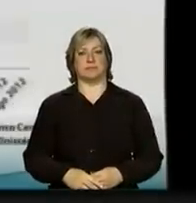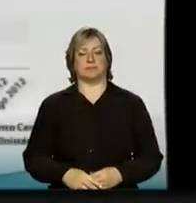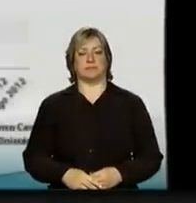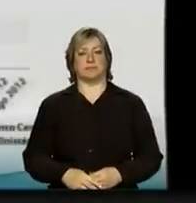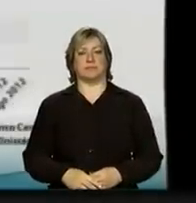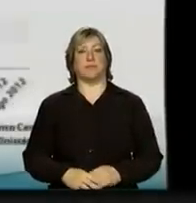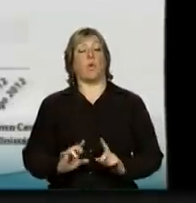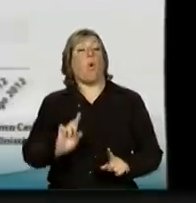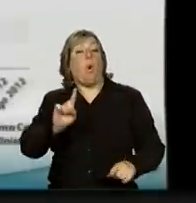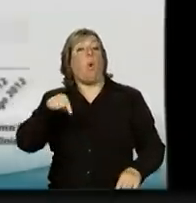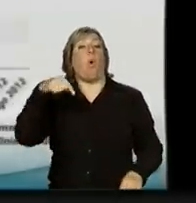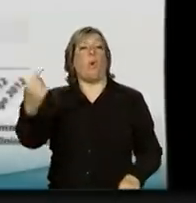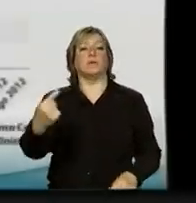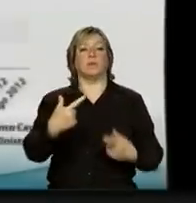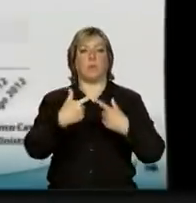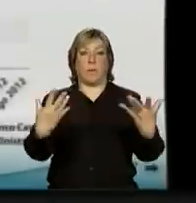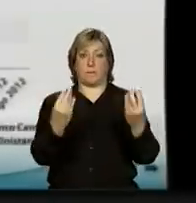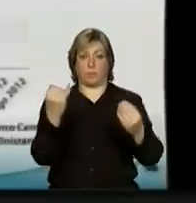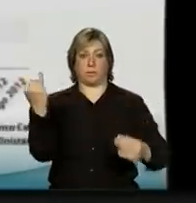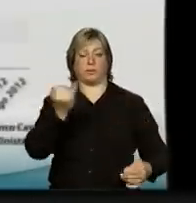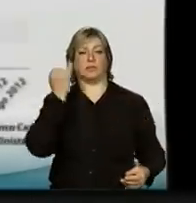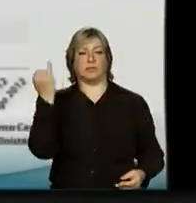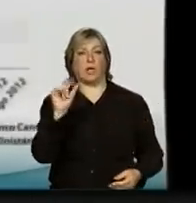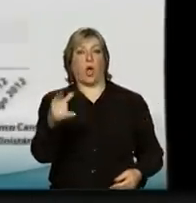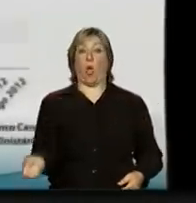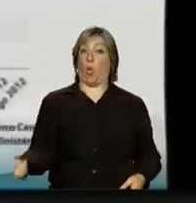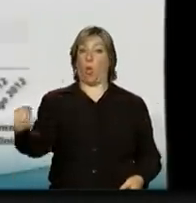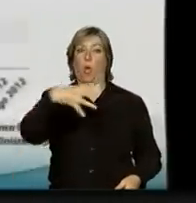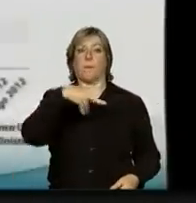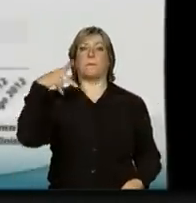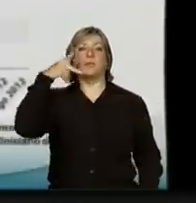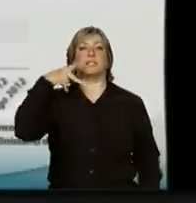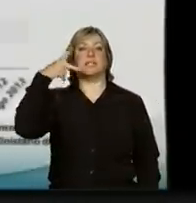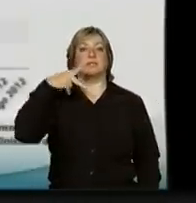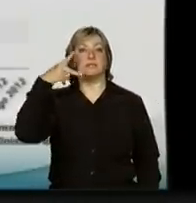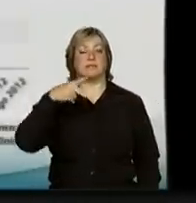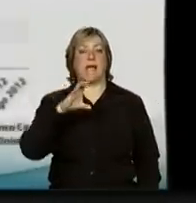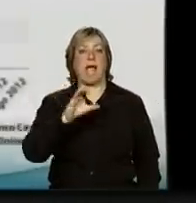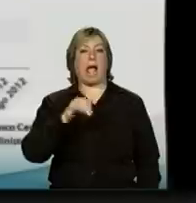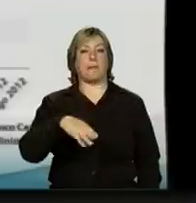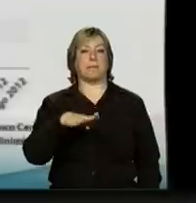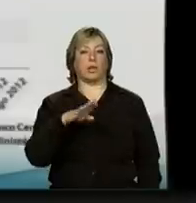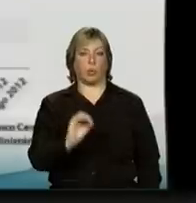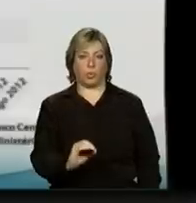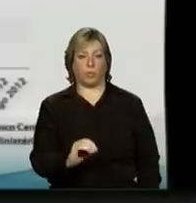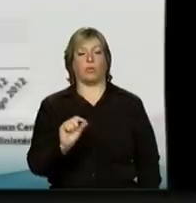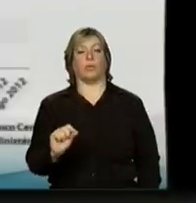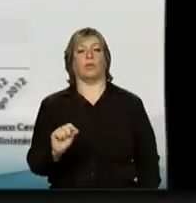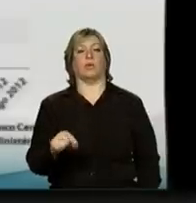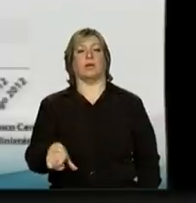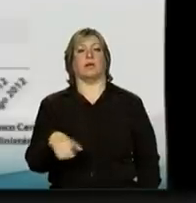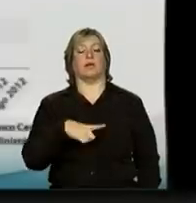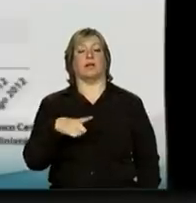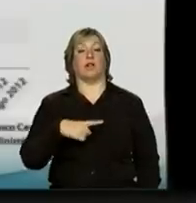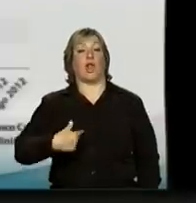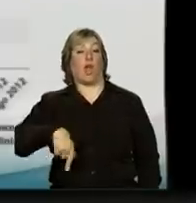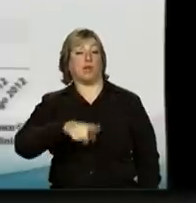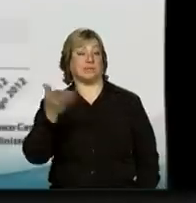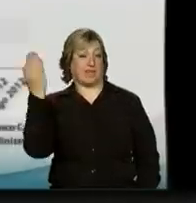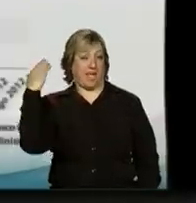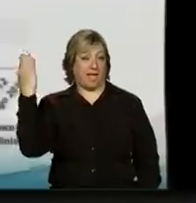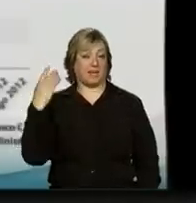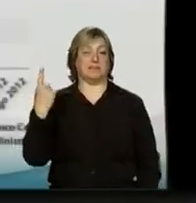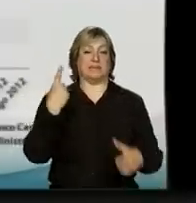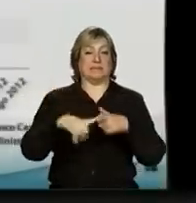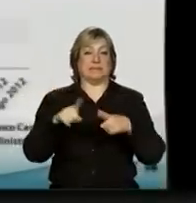Bom, um outro ponto muito importante é uma nova política cambial. Nós sofriamos